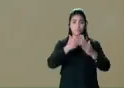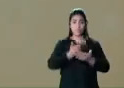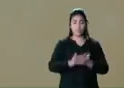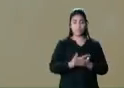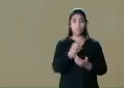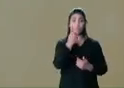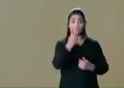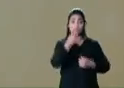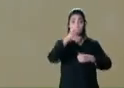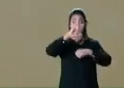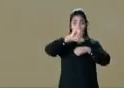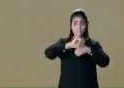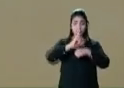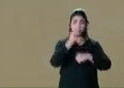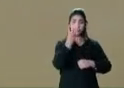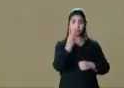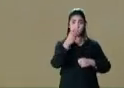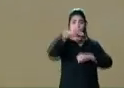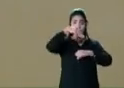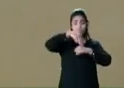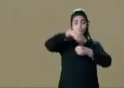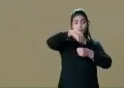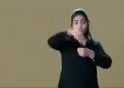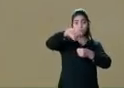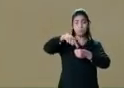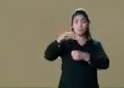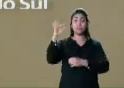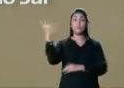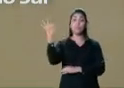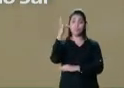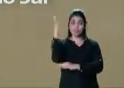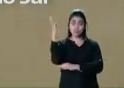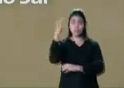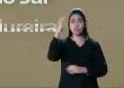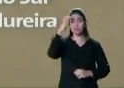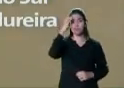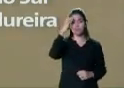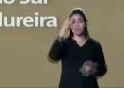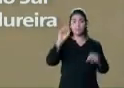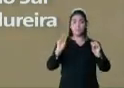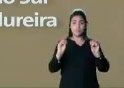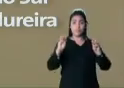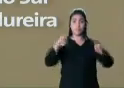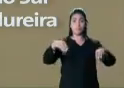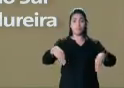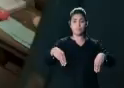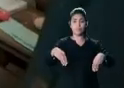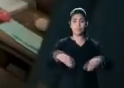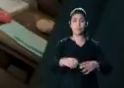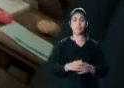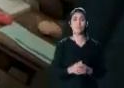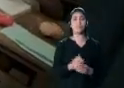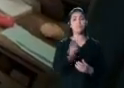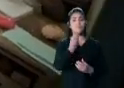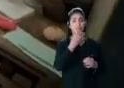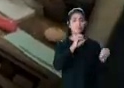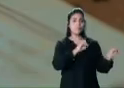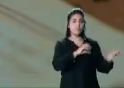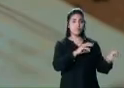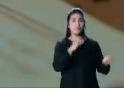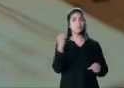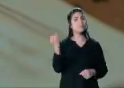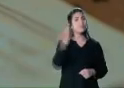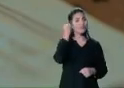Uma na capital e três no interior. Em Tarauacá, Cruzeiro do Sul e Sena Madureira. Boa educação